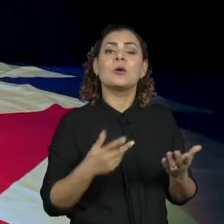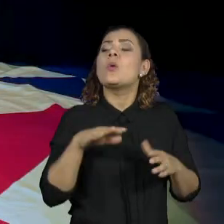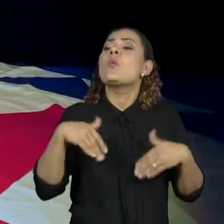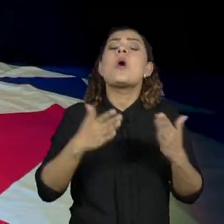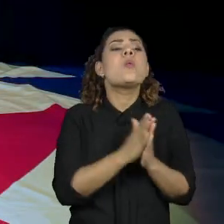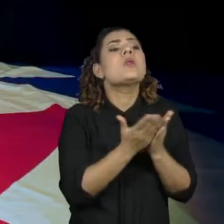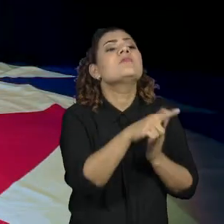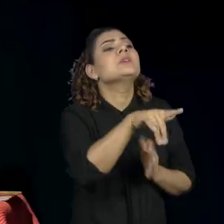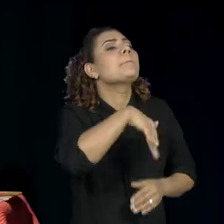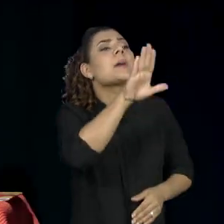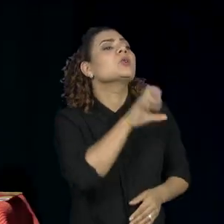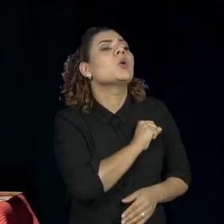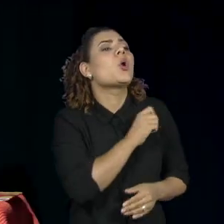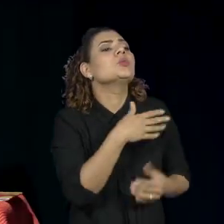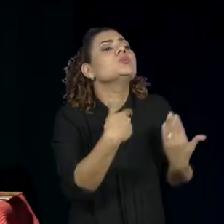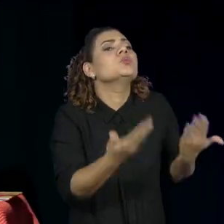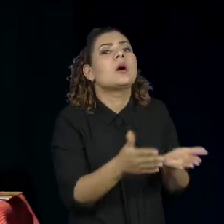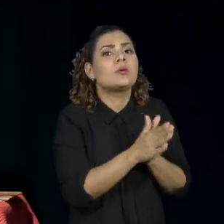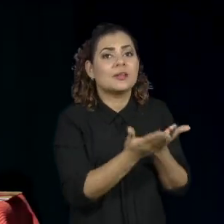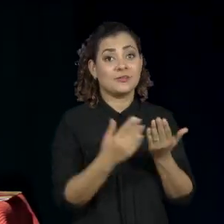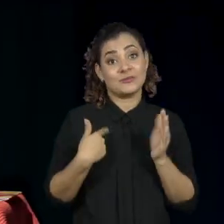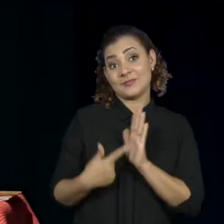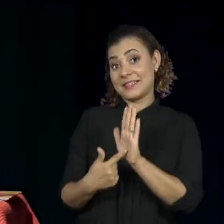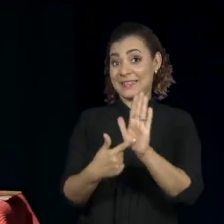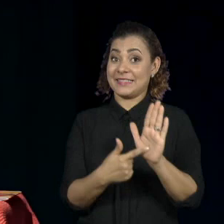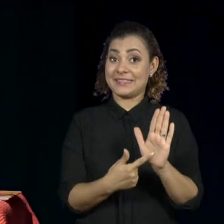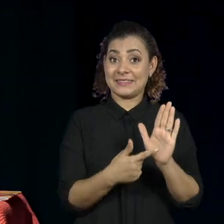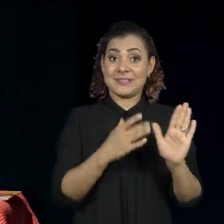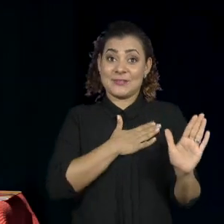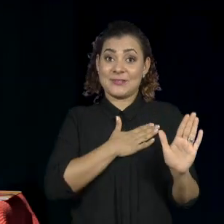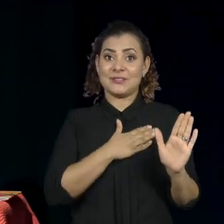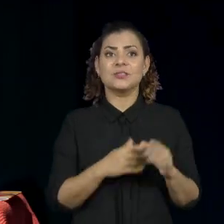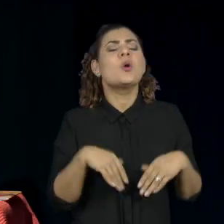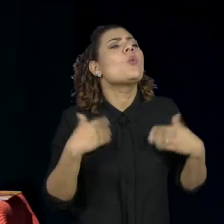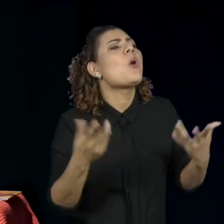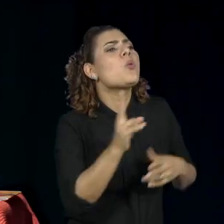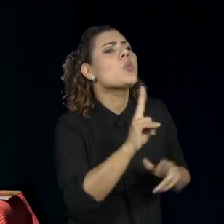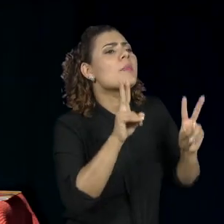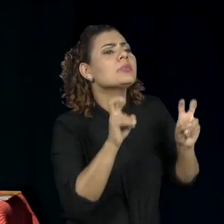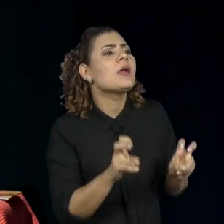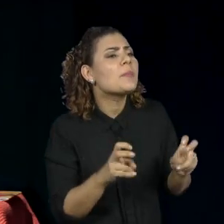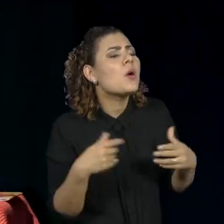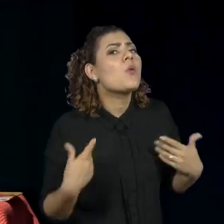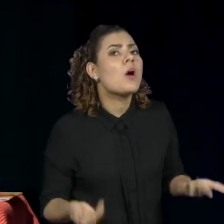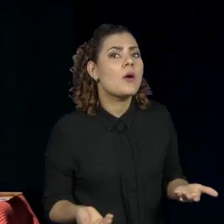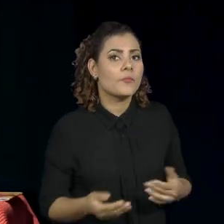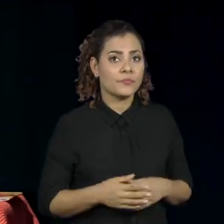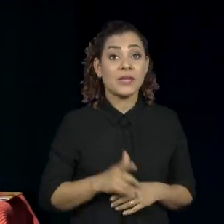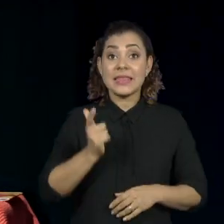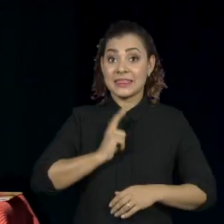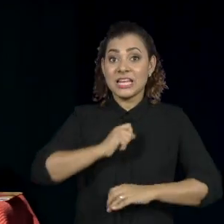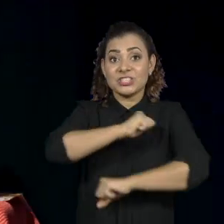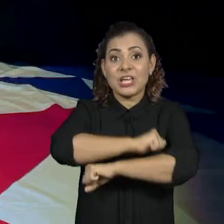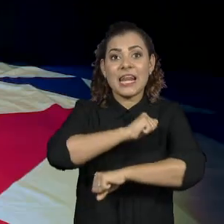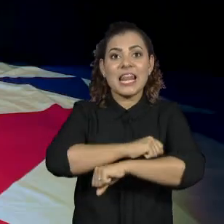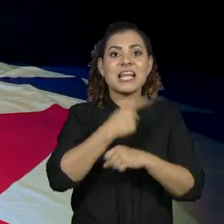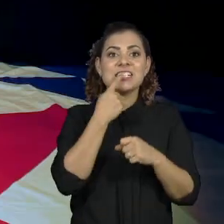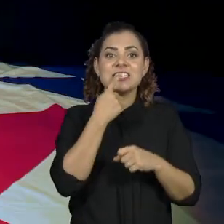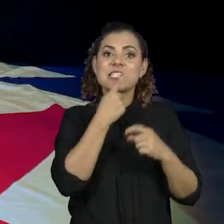Qual o livro que você mais gosta? Esse. Que livro é? Deixa eu ver. Tenho uma janela na minha